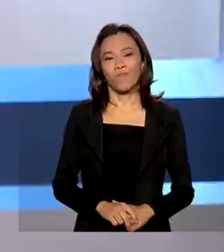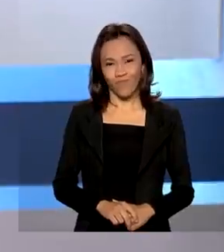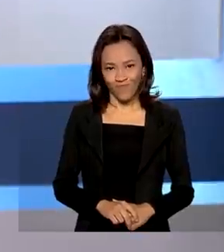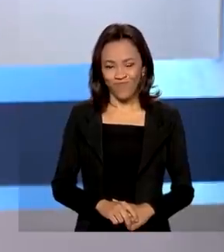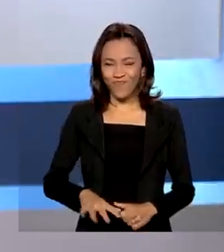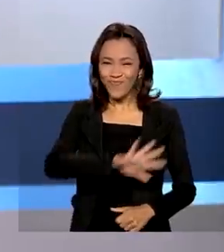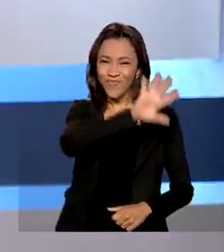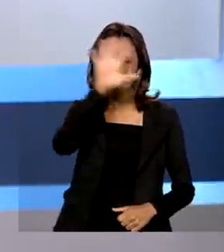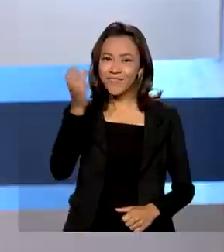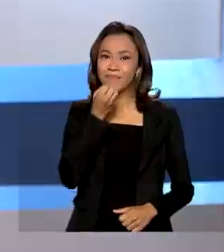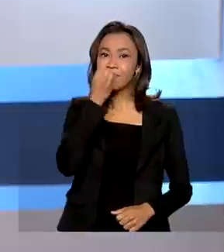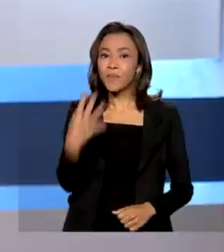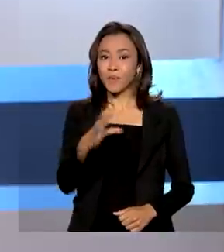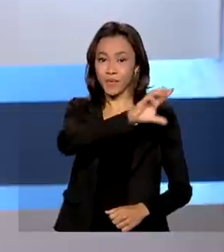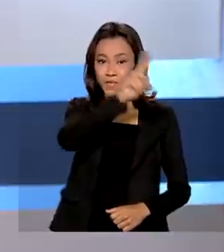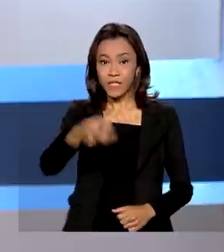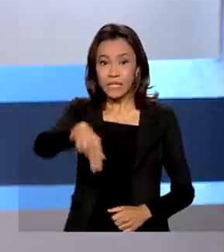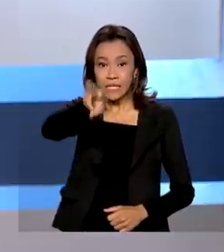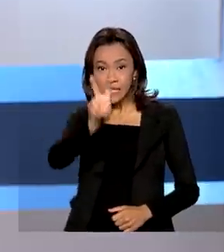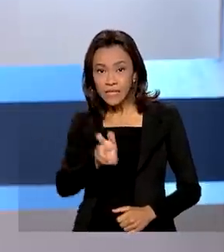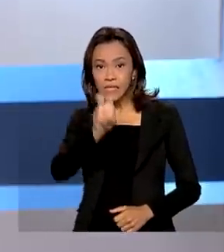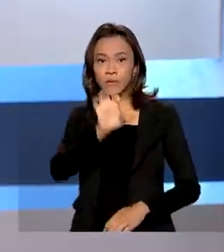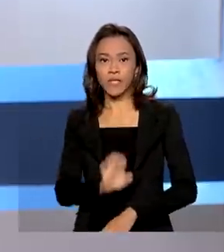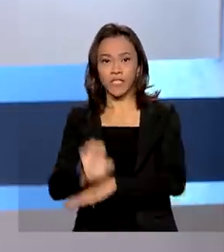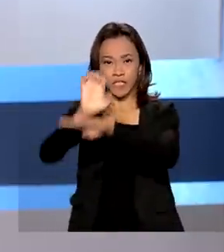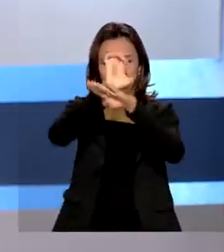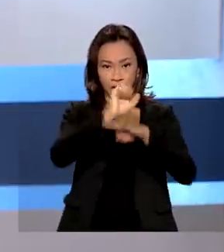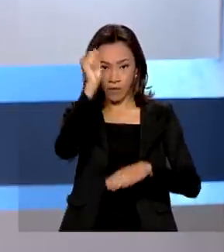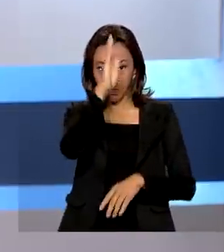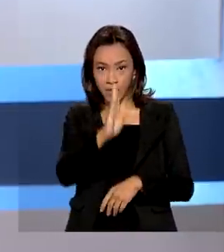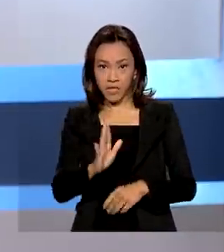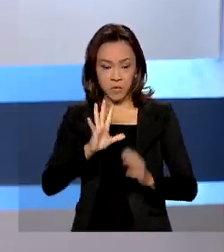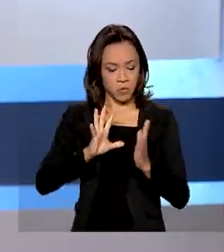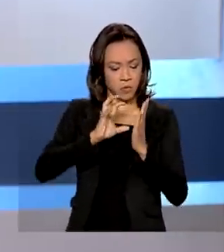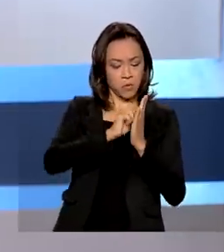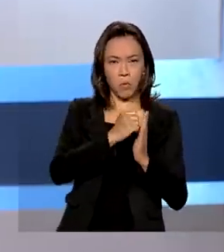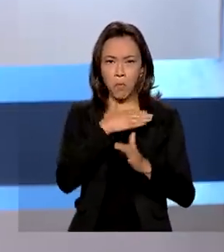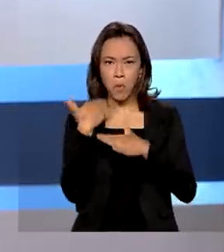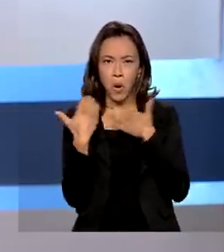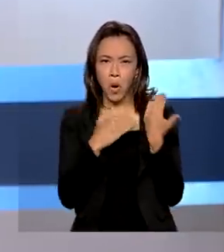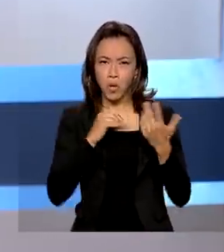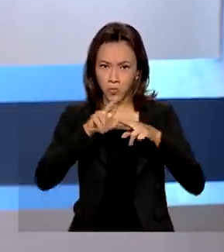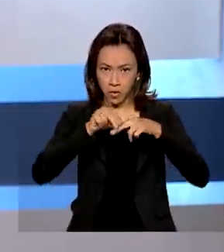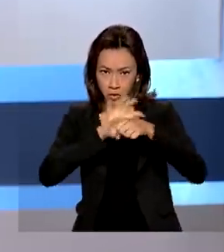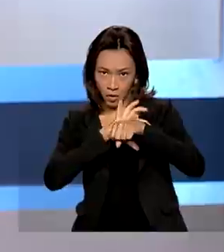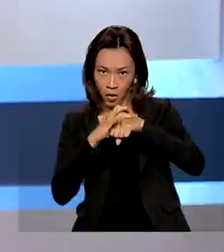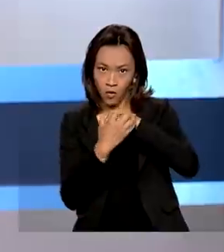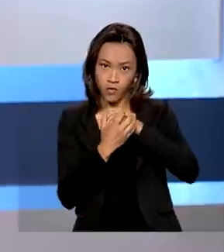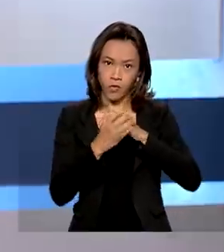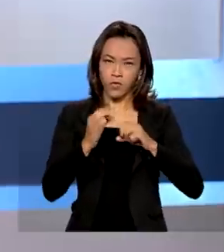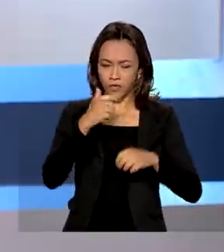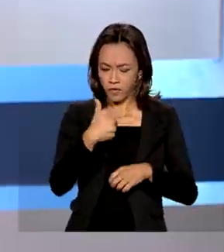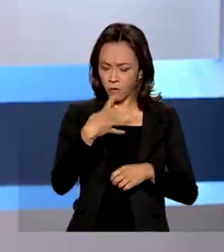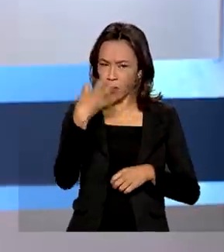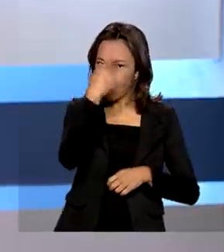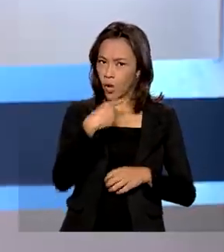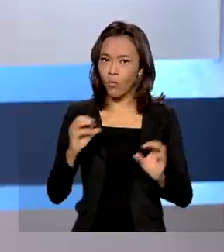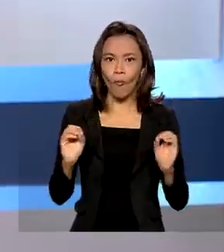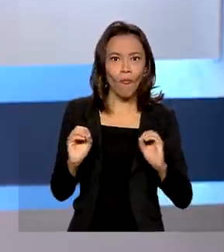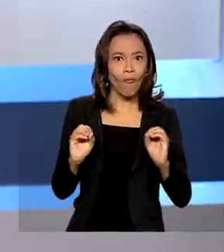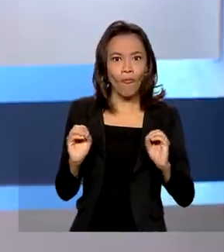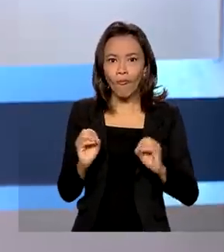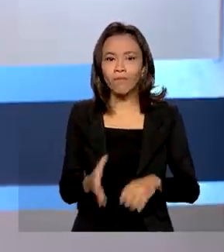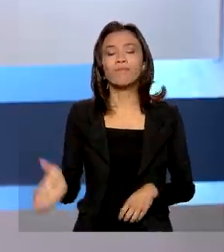Olá, bom dia! Cinco estados brasileiros não registram mortes por Covid-19 nas últimas 24 horas.